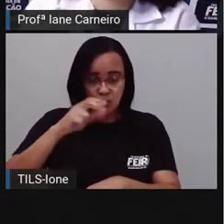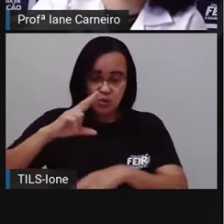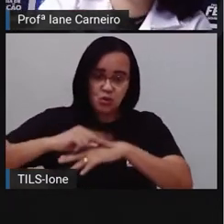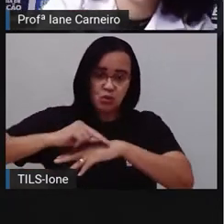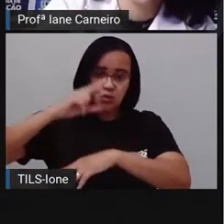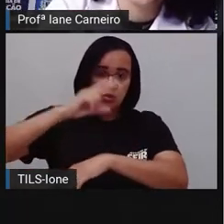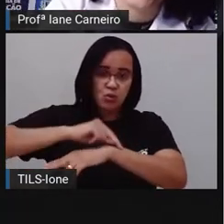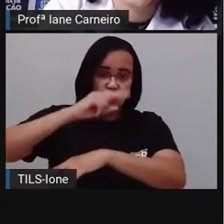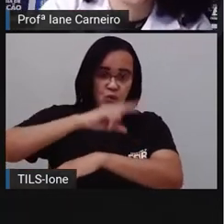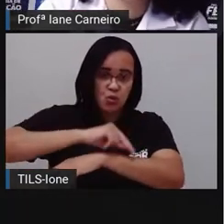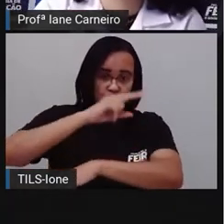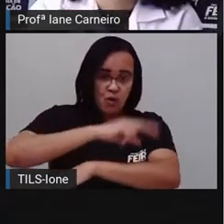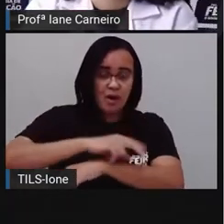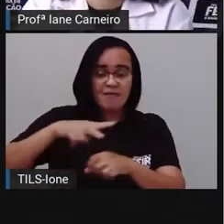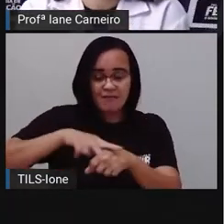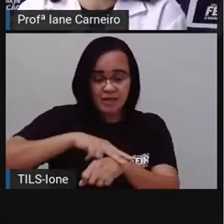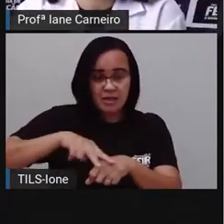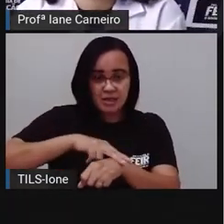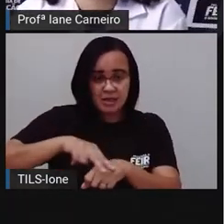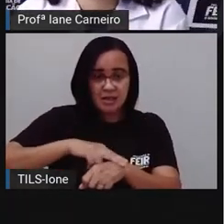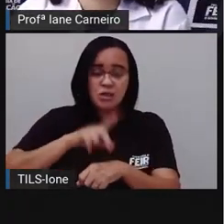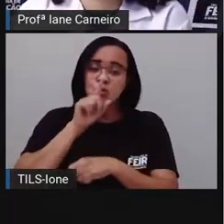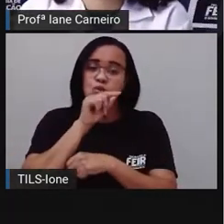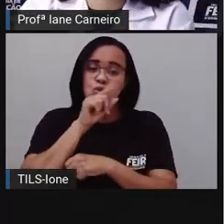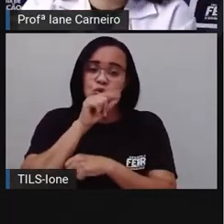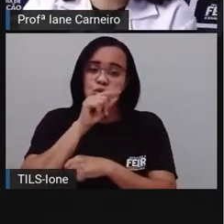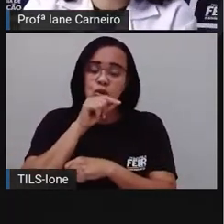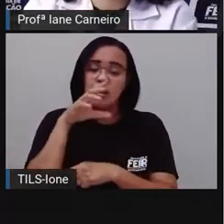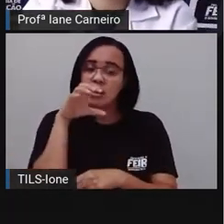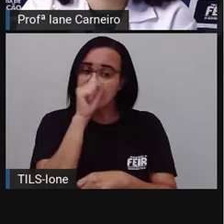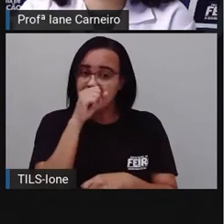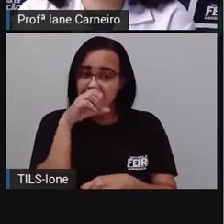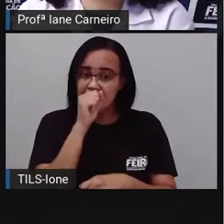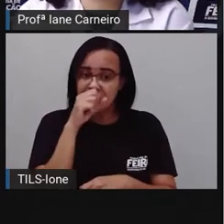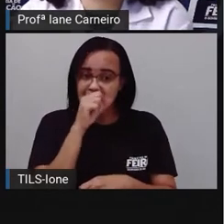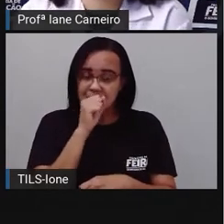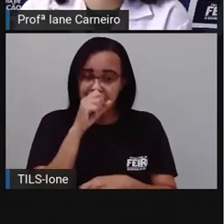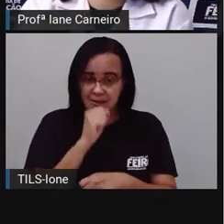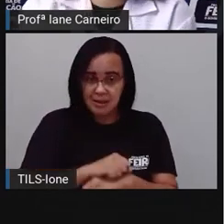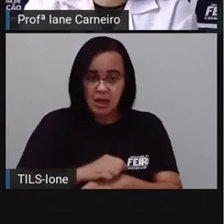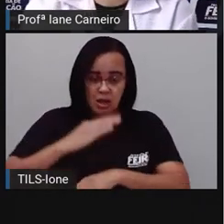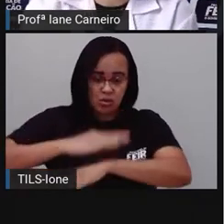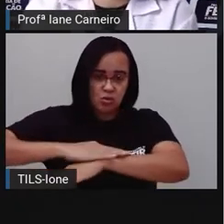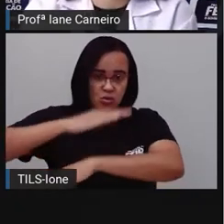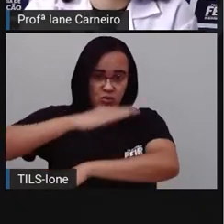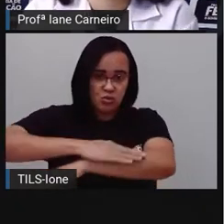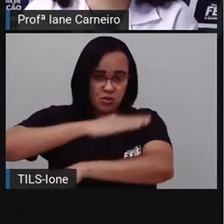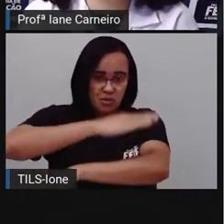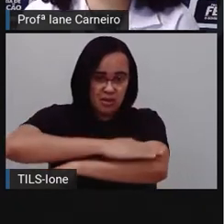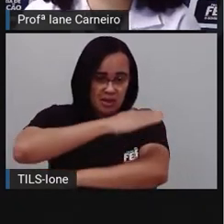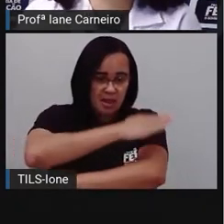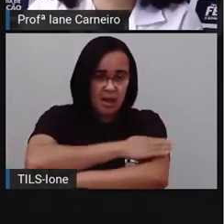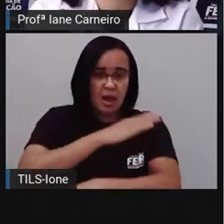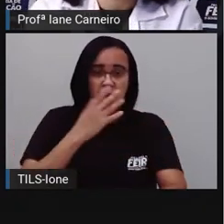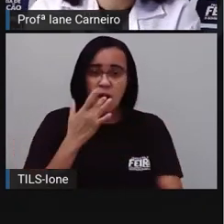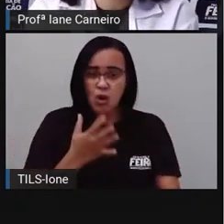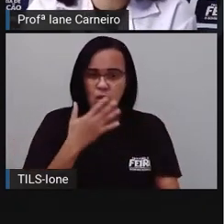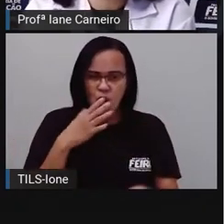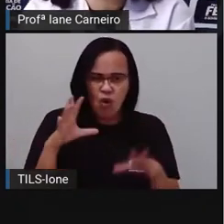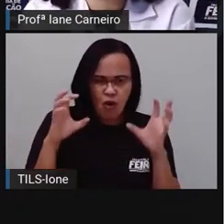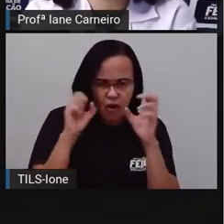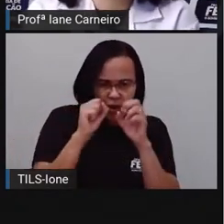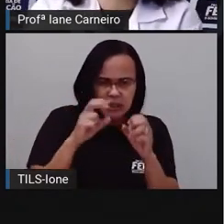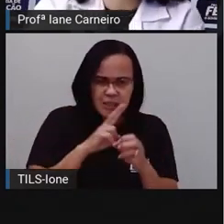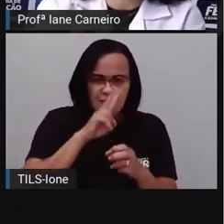era a laranja. E o do sapo, né? Ele queria uma cor mais encarnada, né? Então, cada